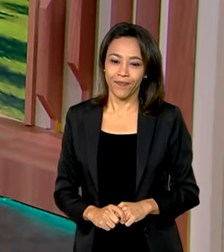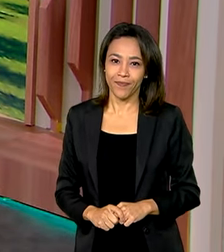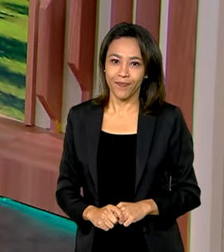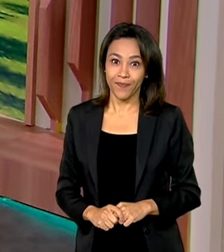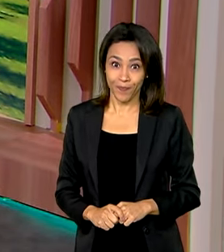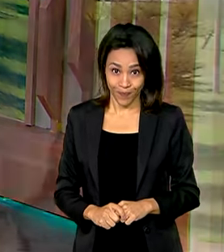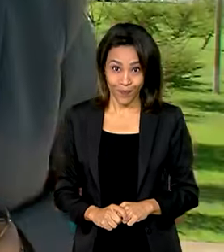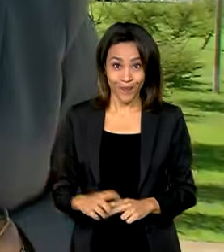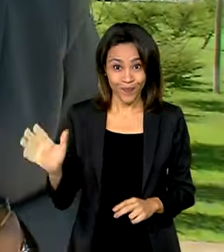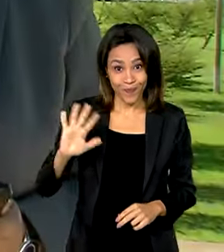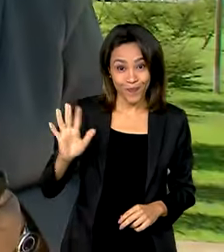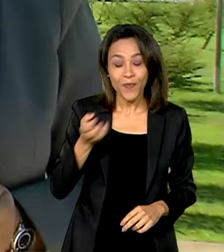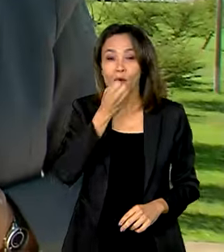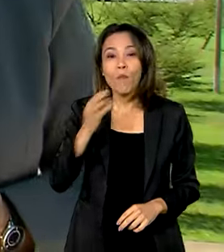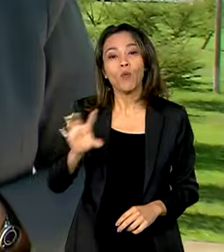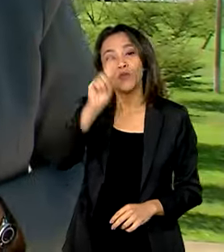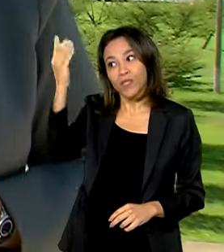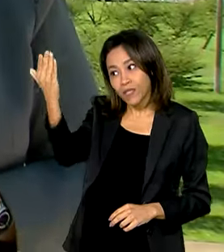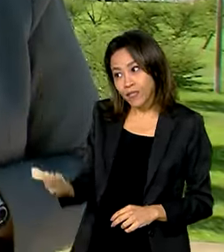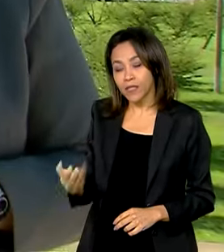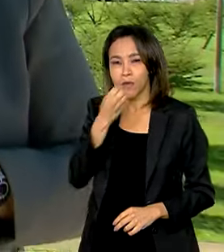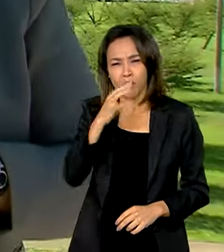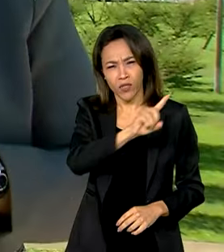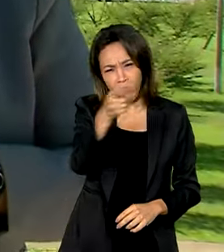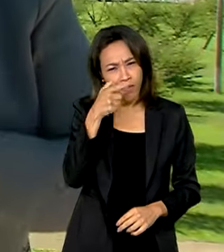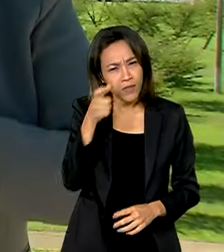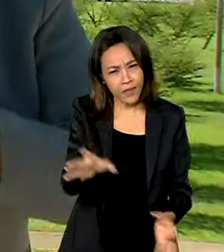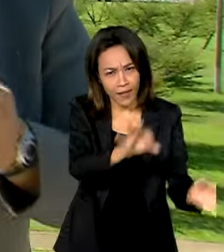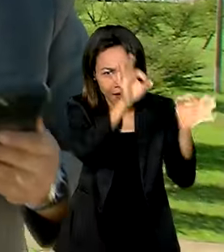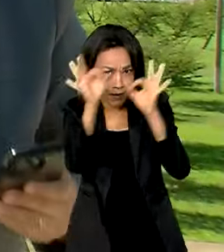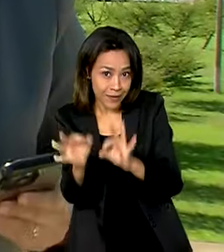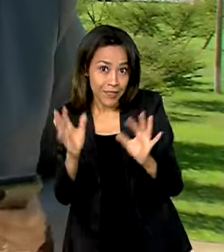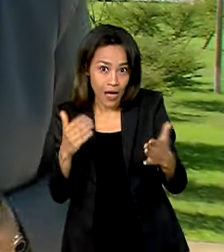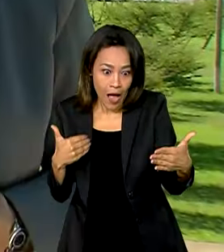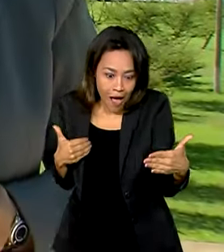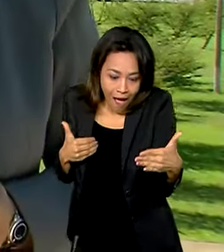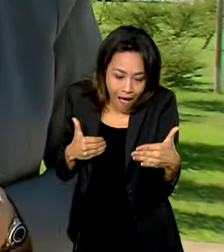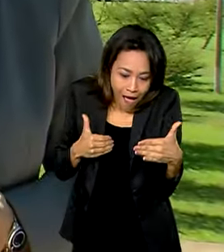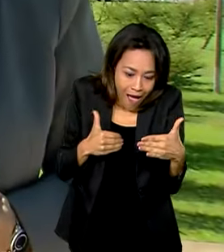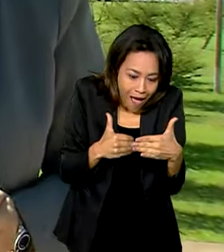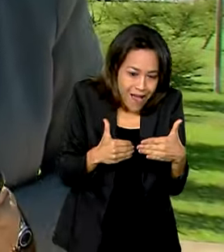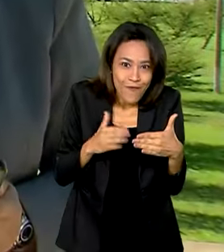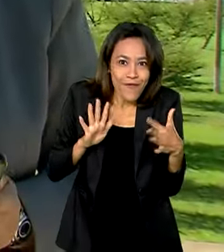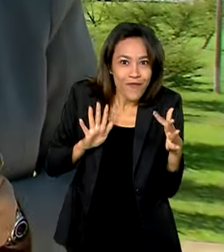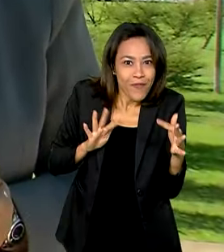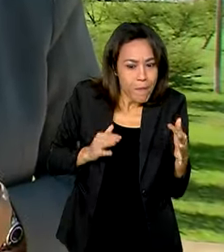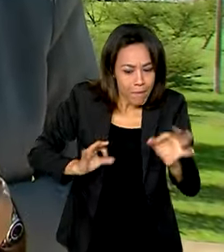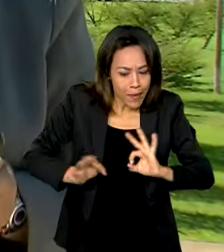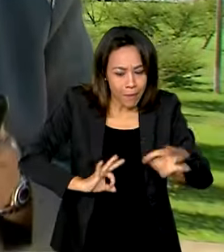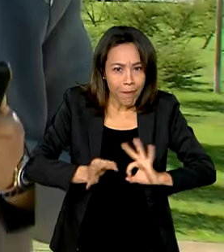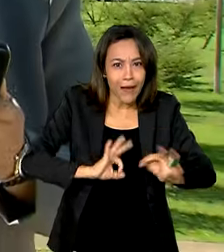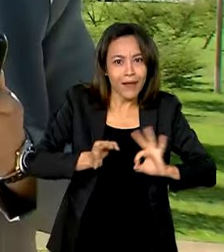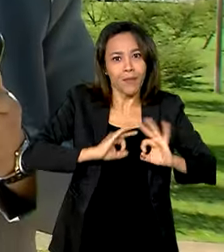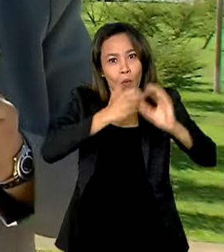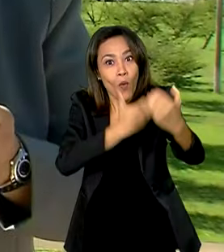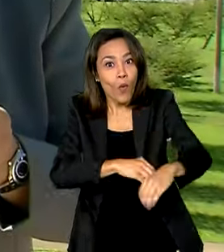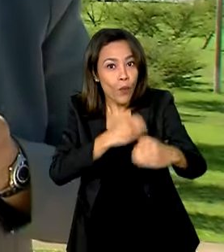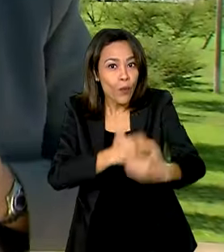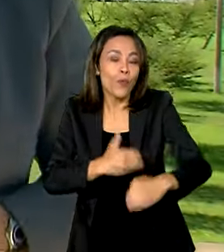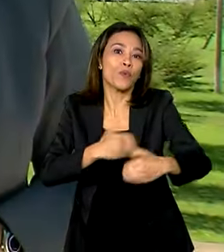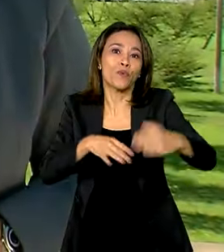Oi, Roberto, bom dia pra você, bom dia a todos que nos acompanham. Pois é, reta final de preparação dos candidatos para o concurso público